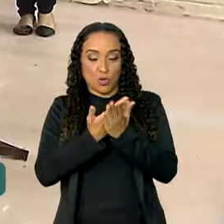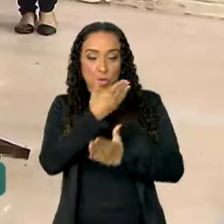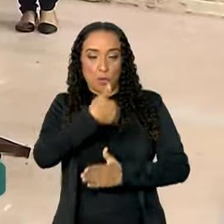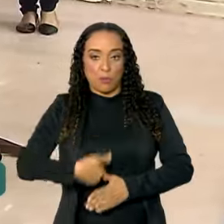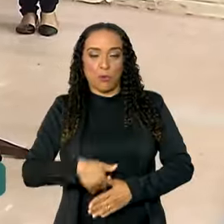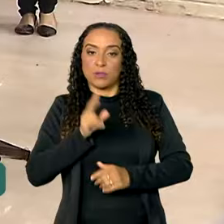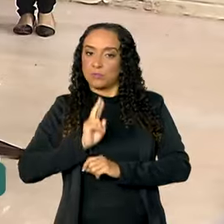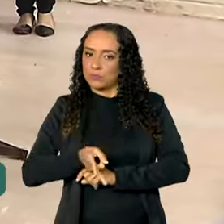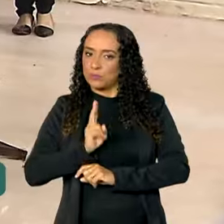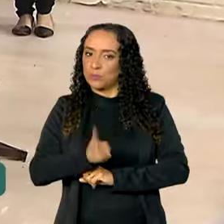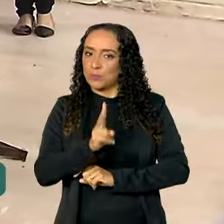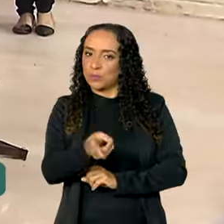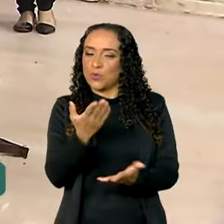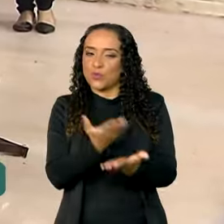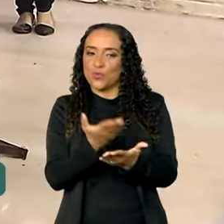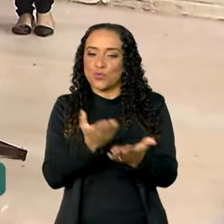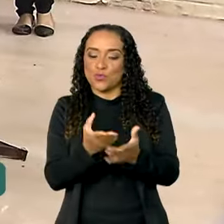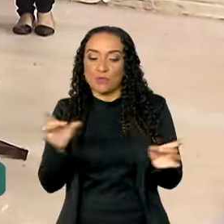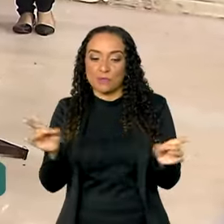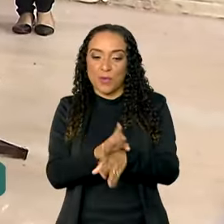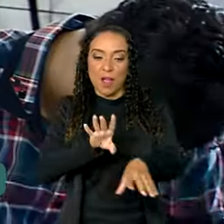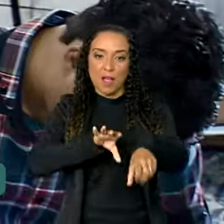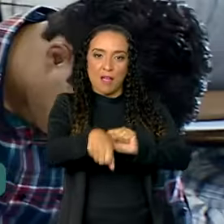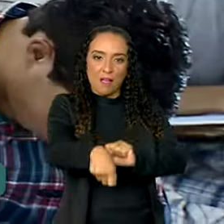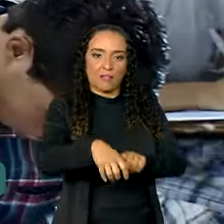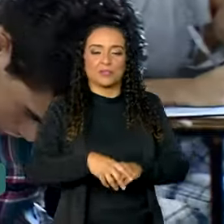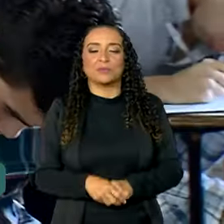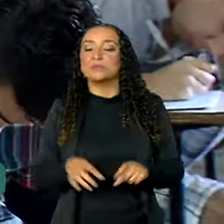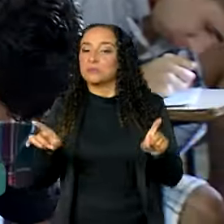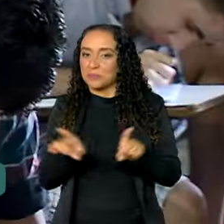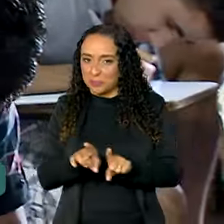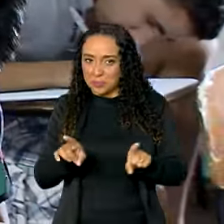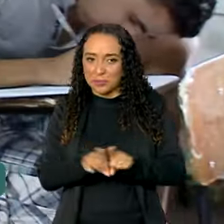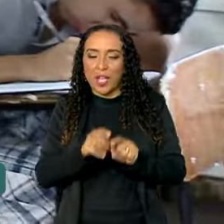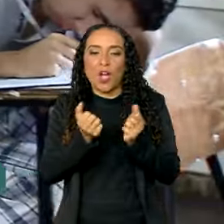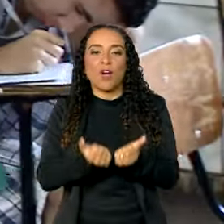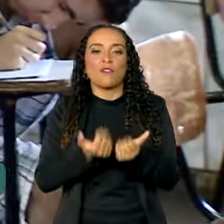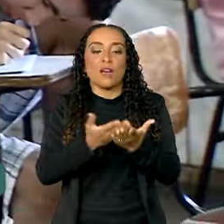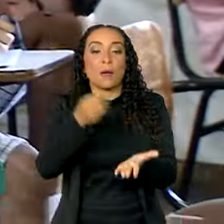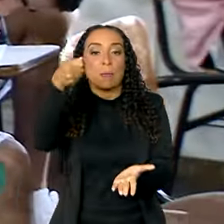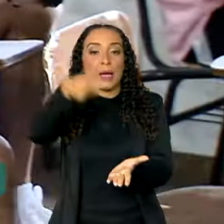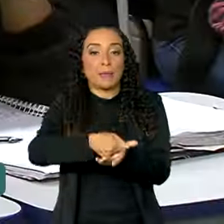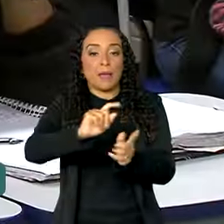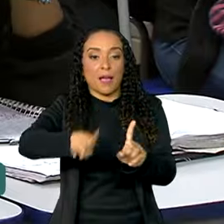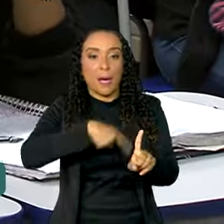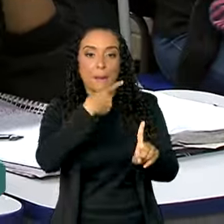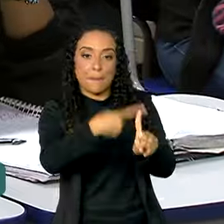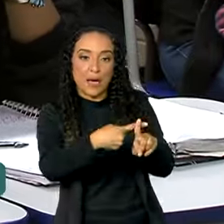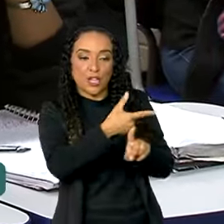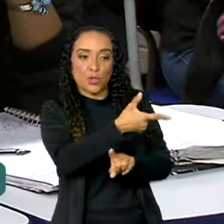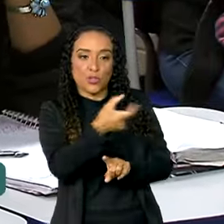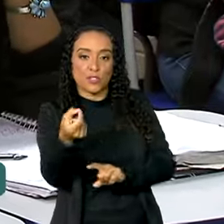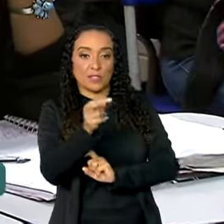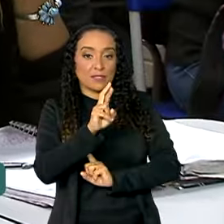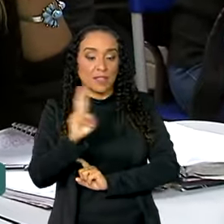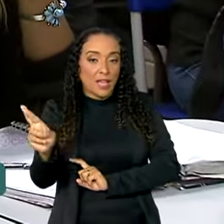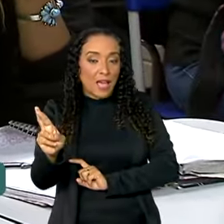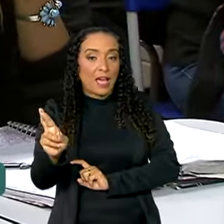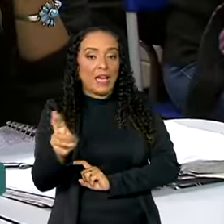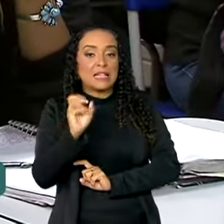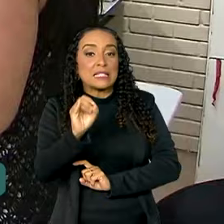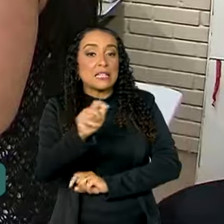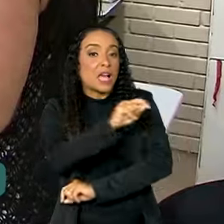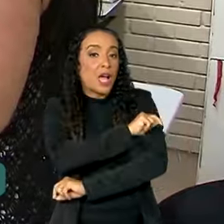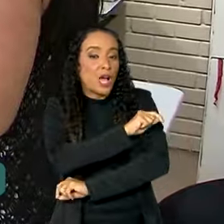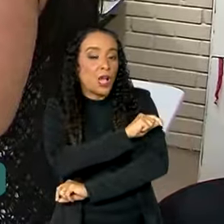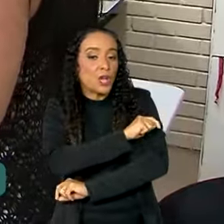permaneçam e concluam os estudos. Além disso, oferece o pagamento extra de R$ 200 para